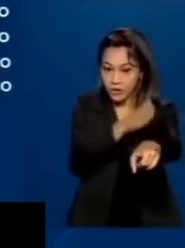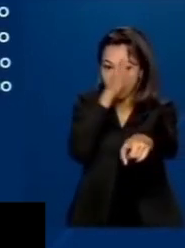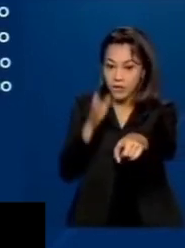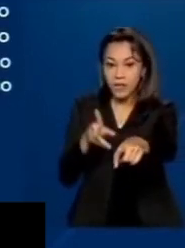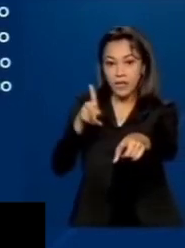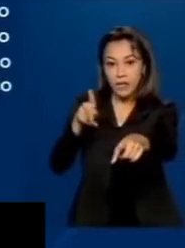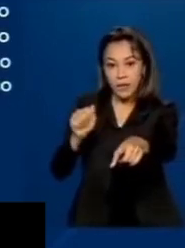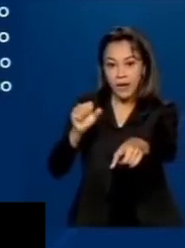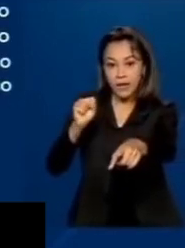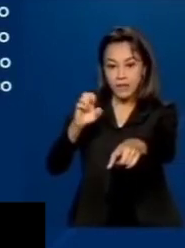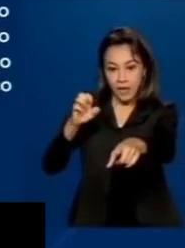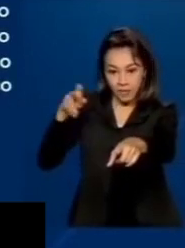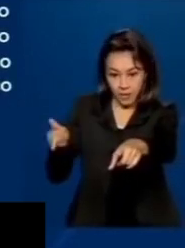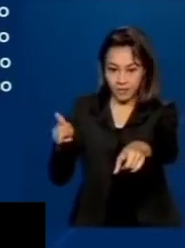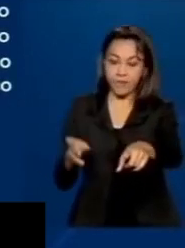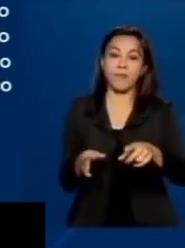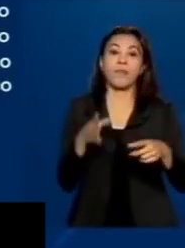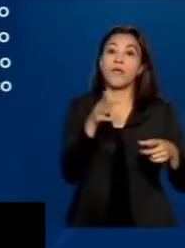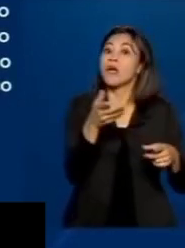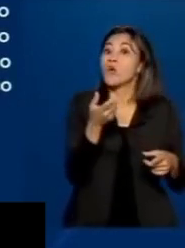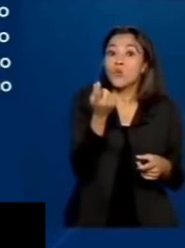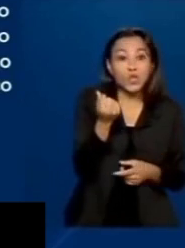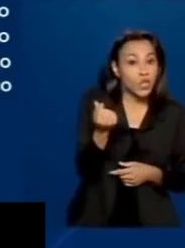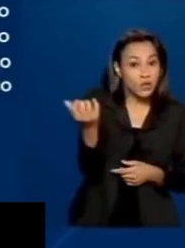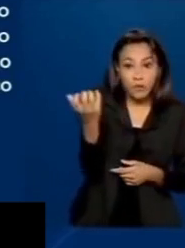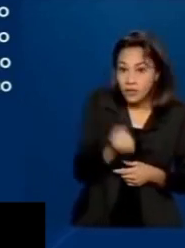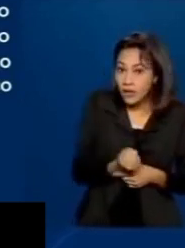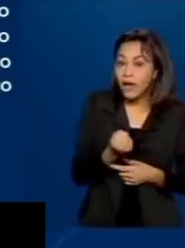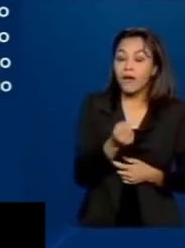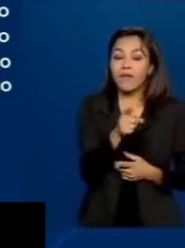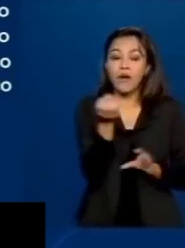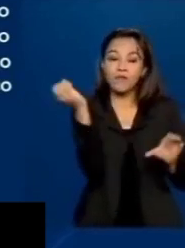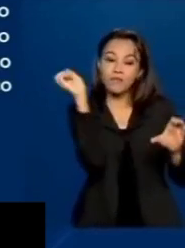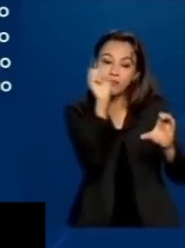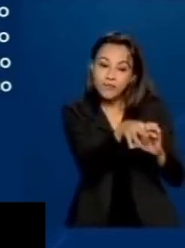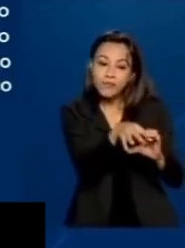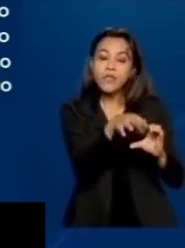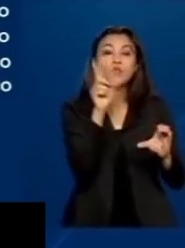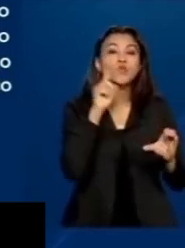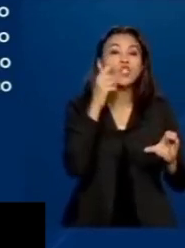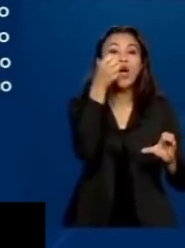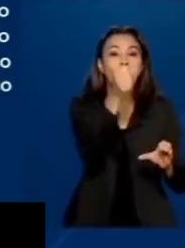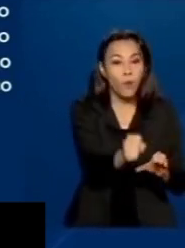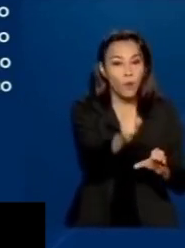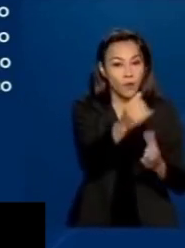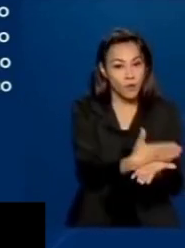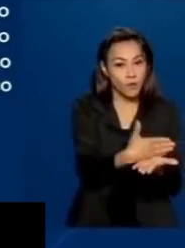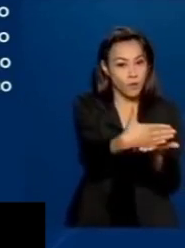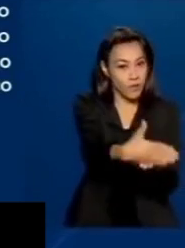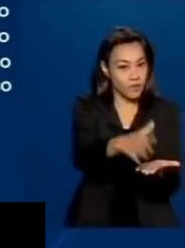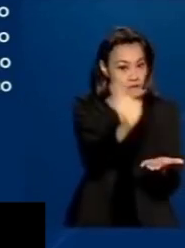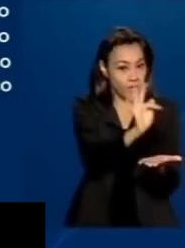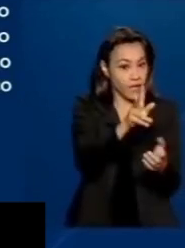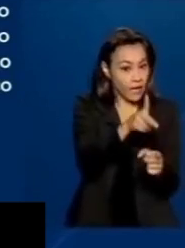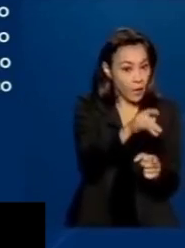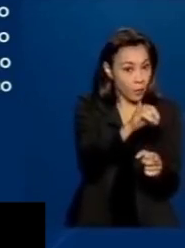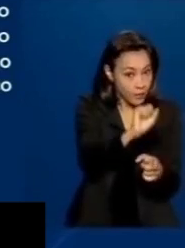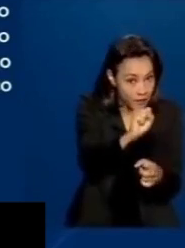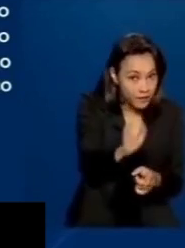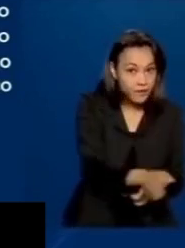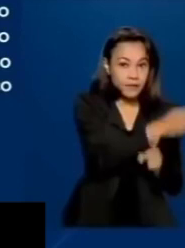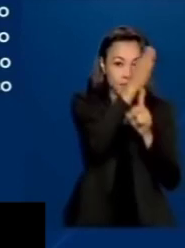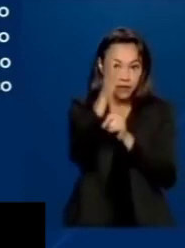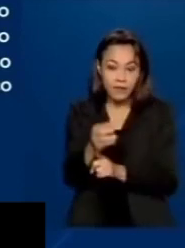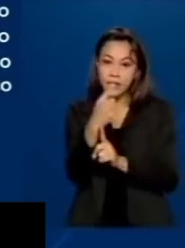2020. O dinheiro não sacado começa a ser disponibilizado a partir do dia 8 de fevereiro, no caso do PIS, e a partir